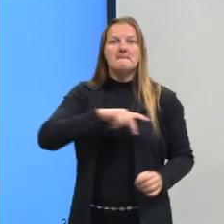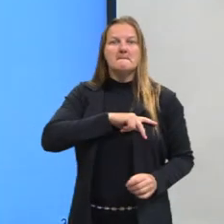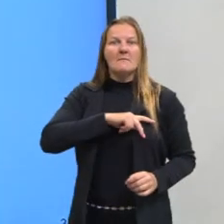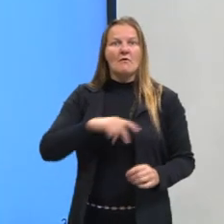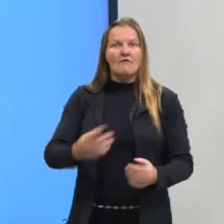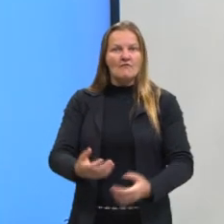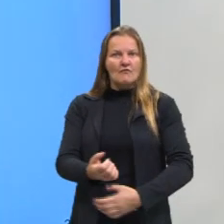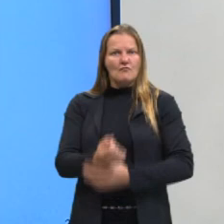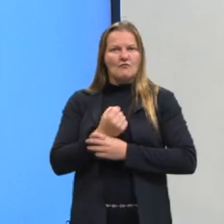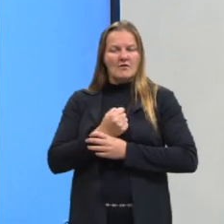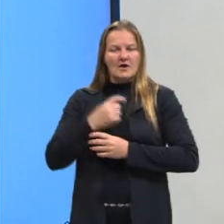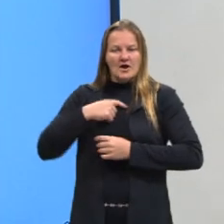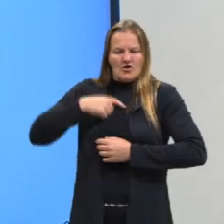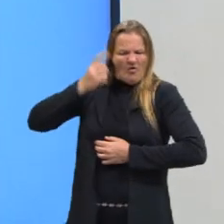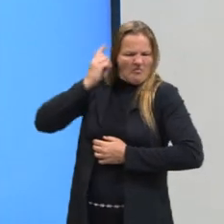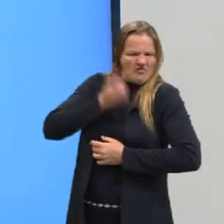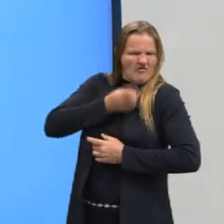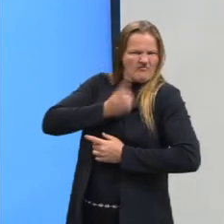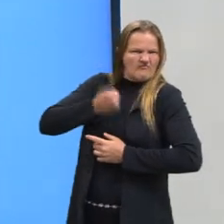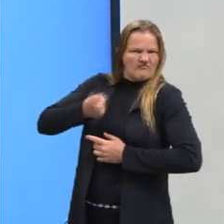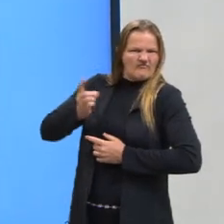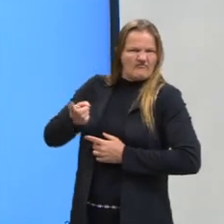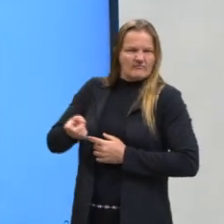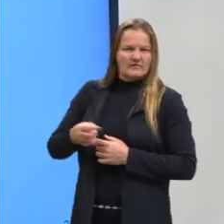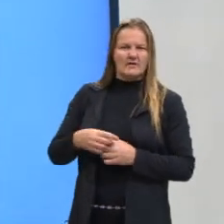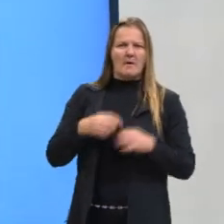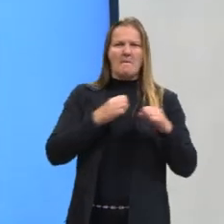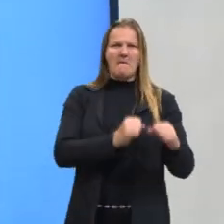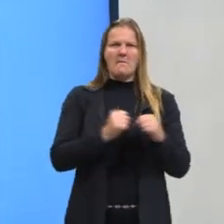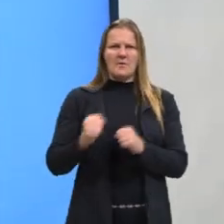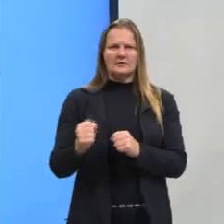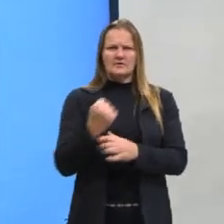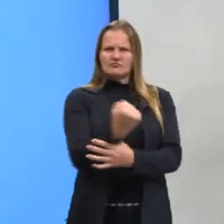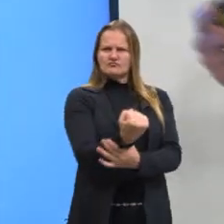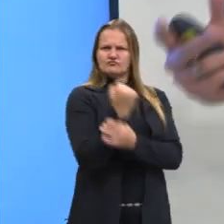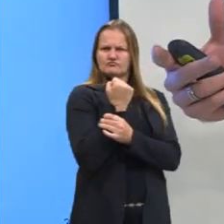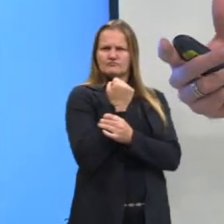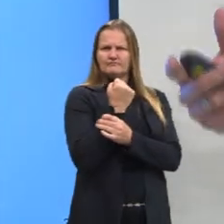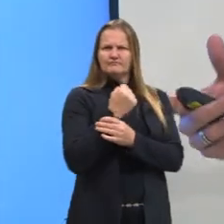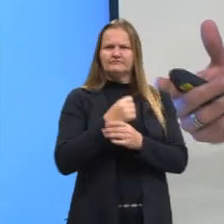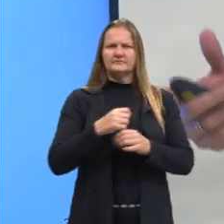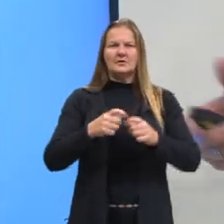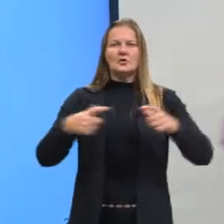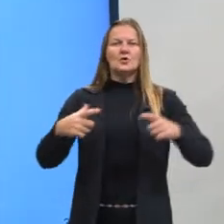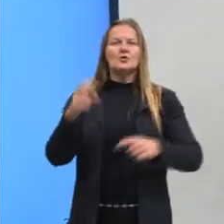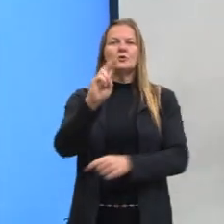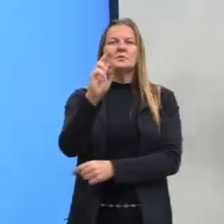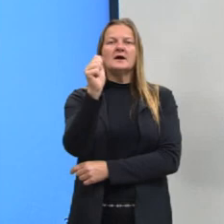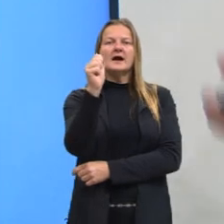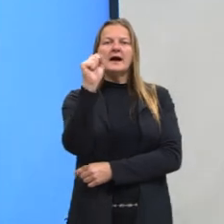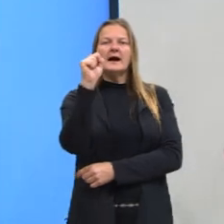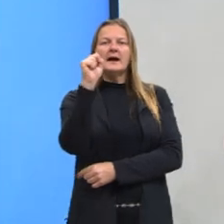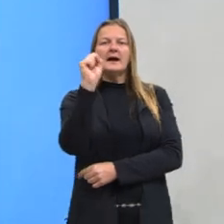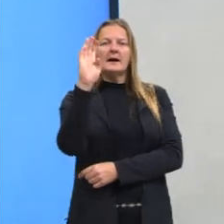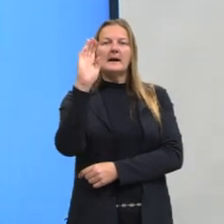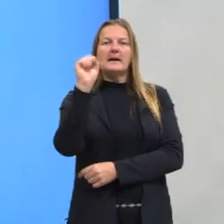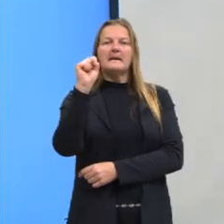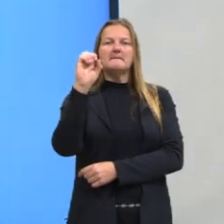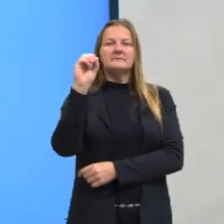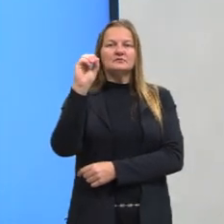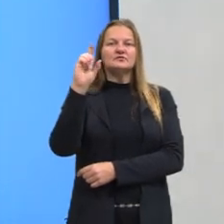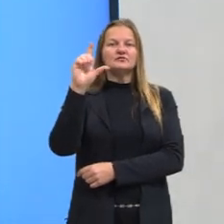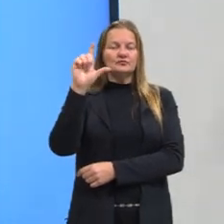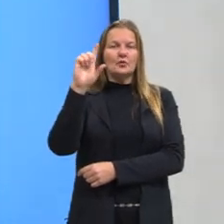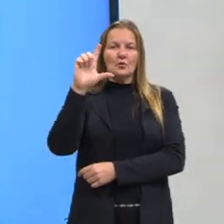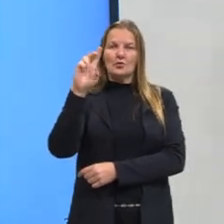rei manda em todo mundo. É isso que essa imagem aqui está mostrando, né. E ele tem um poder tão enorme que é um poder gigantesco, Por isso que o